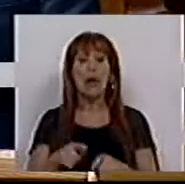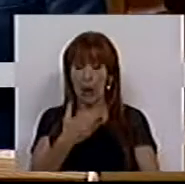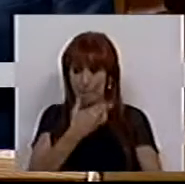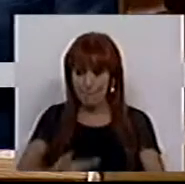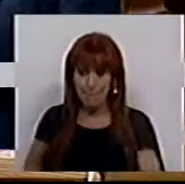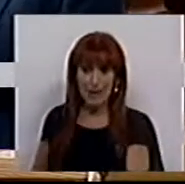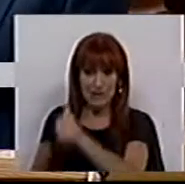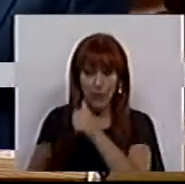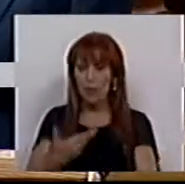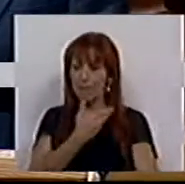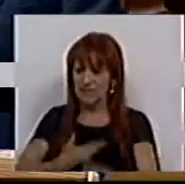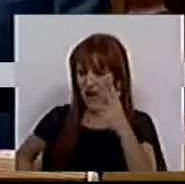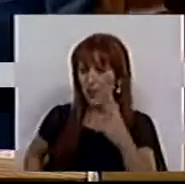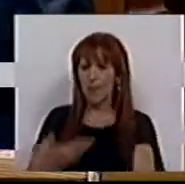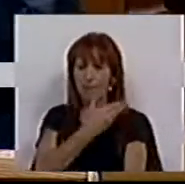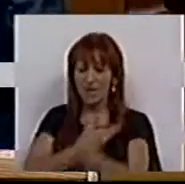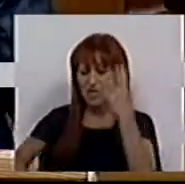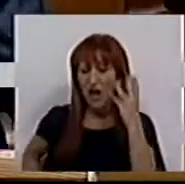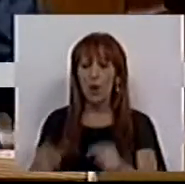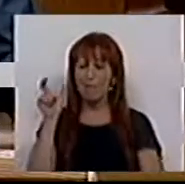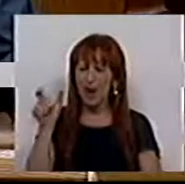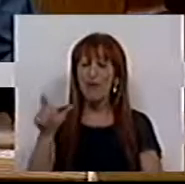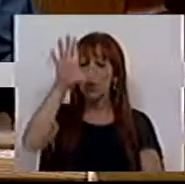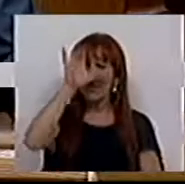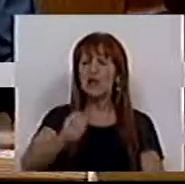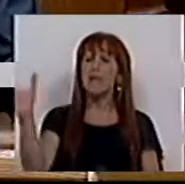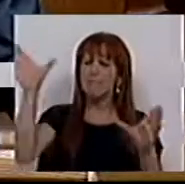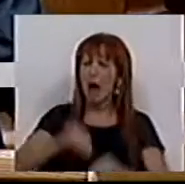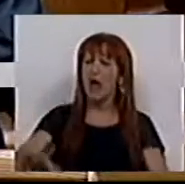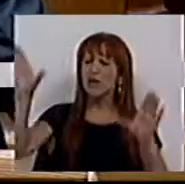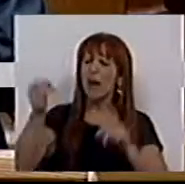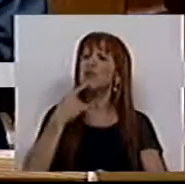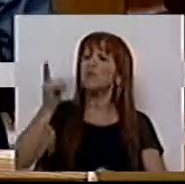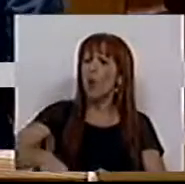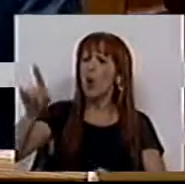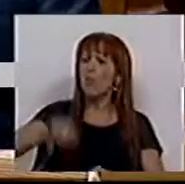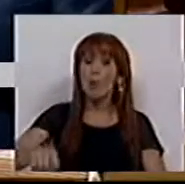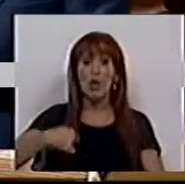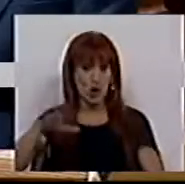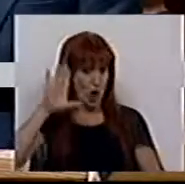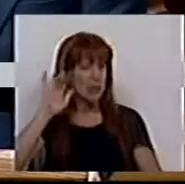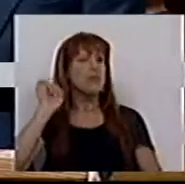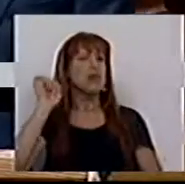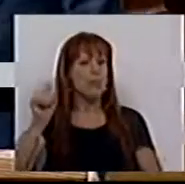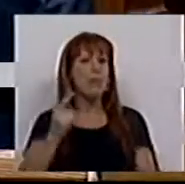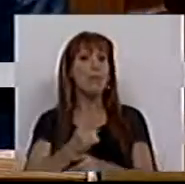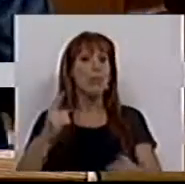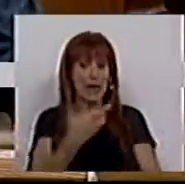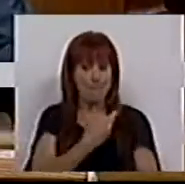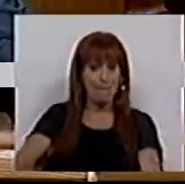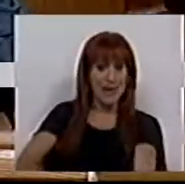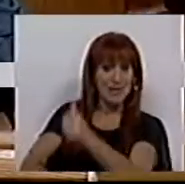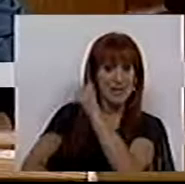passado, passado, passado a palavra que o Governo mais repetiu. E nós sabemos bem, porque